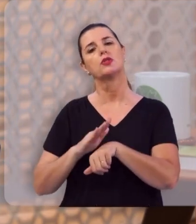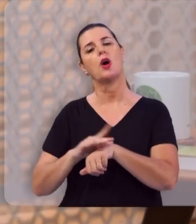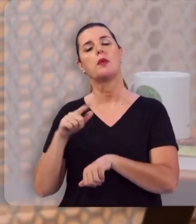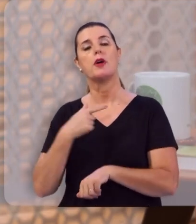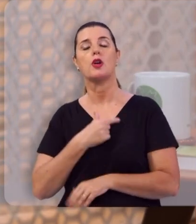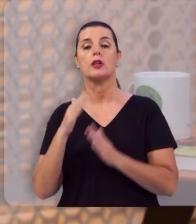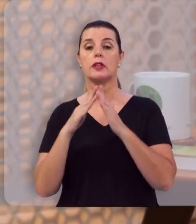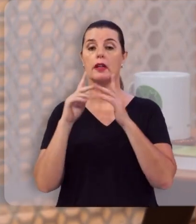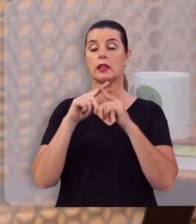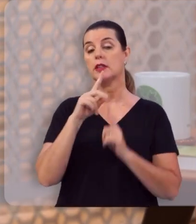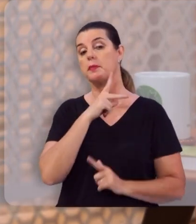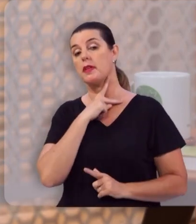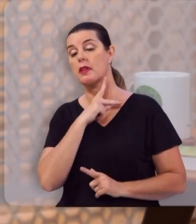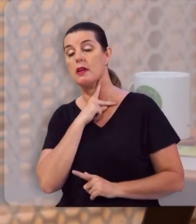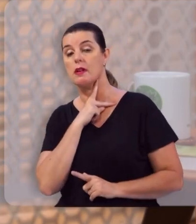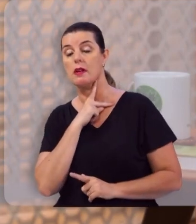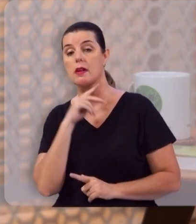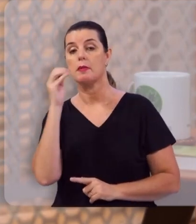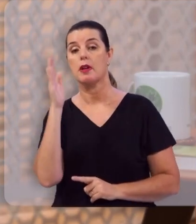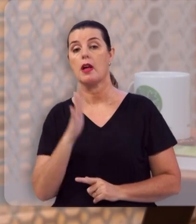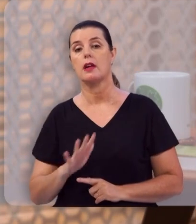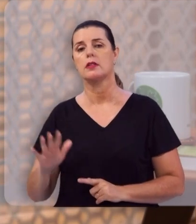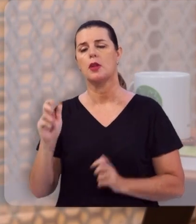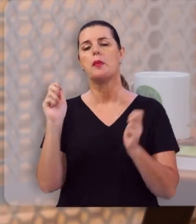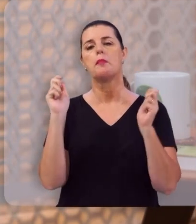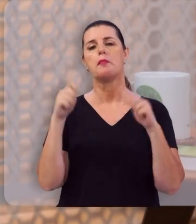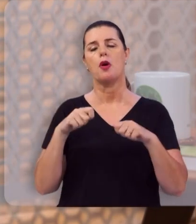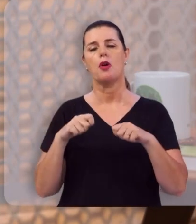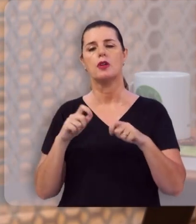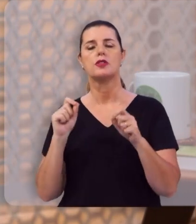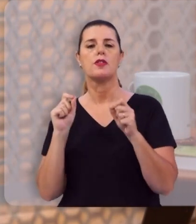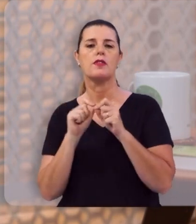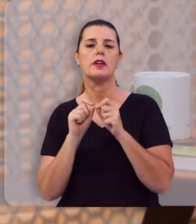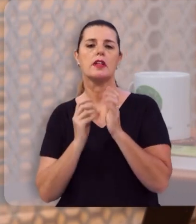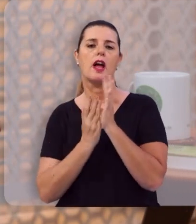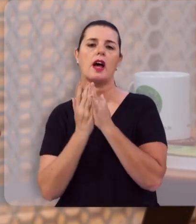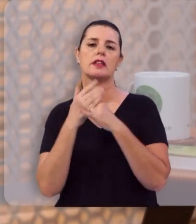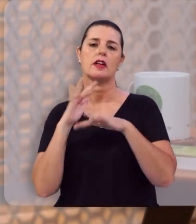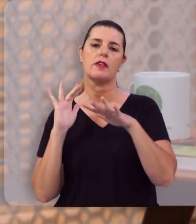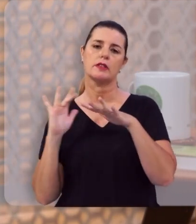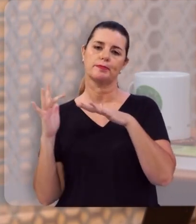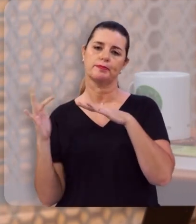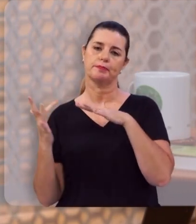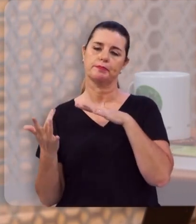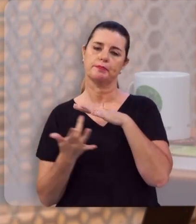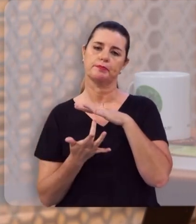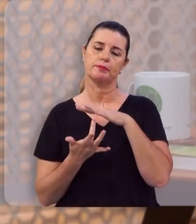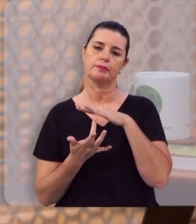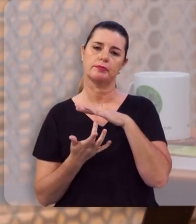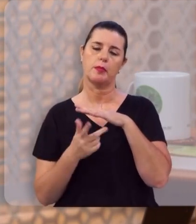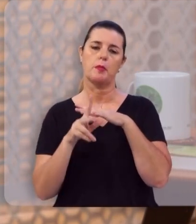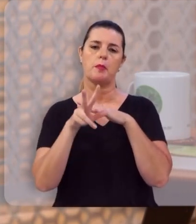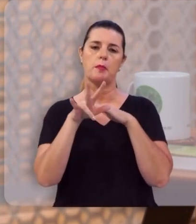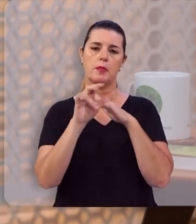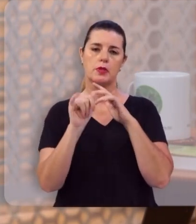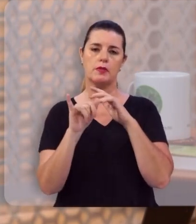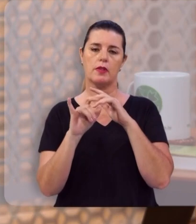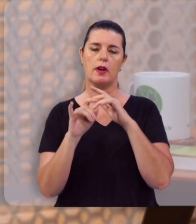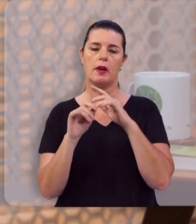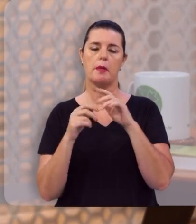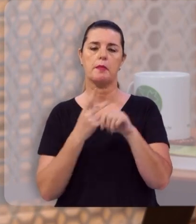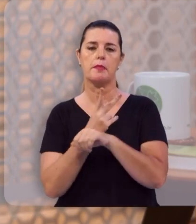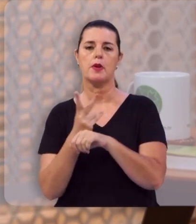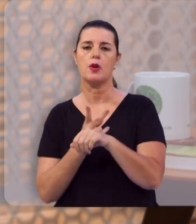a respeito da nossa igreja, a Igreja Presbiteriana do Brasil, você pode fazê-lo por meio das nossas mídias sociais. Basta